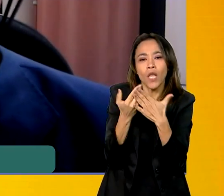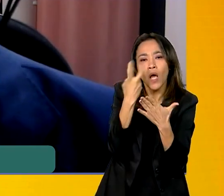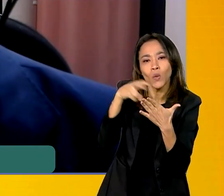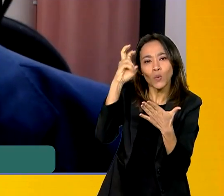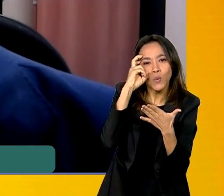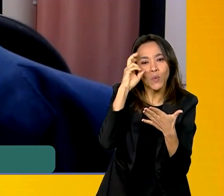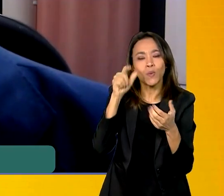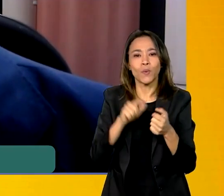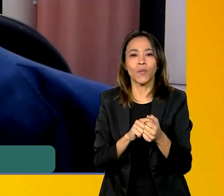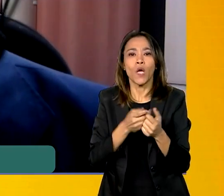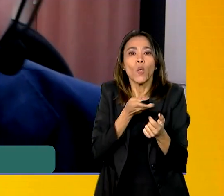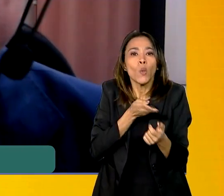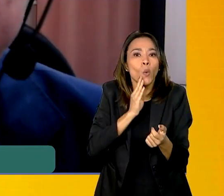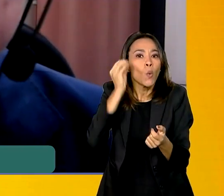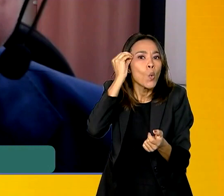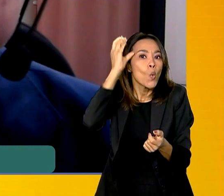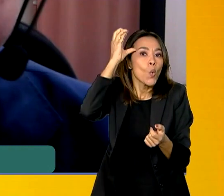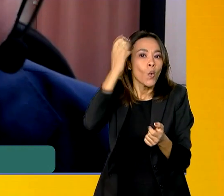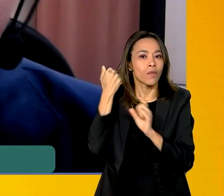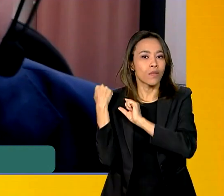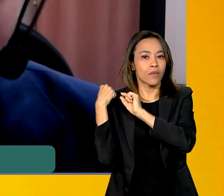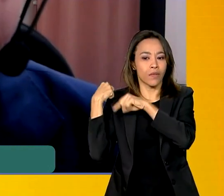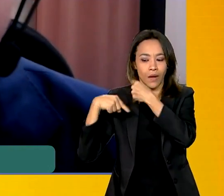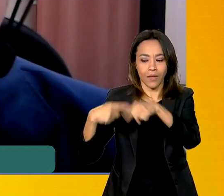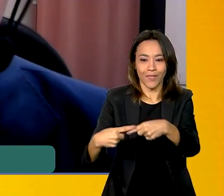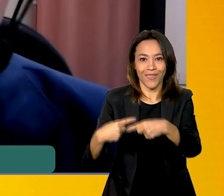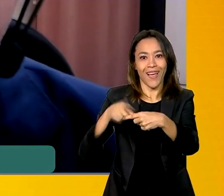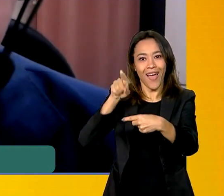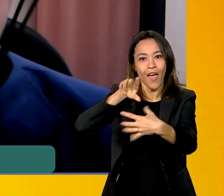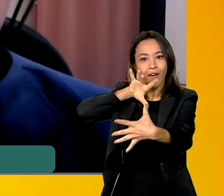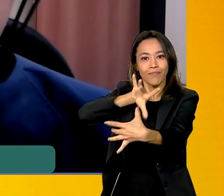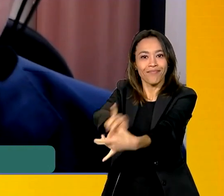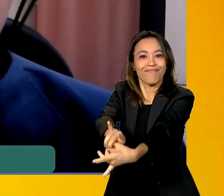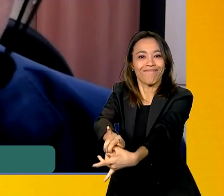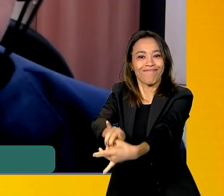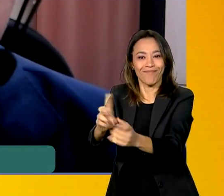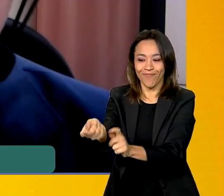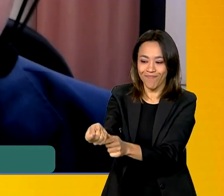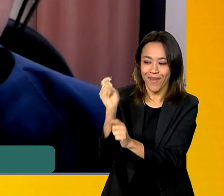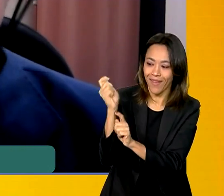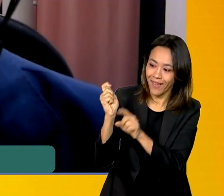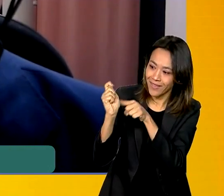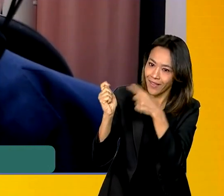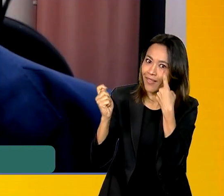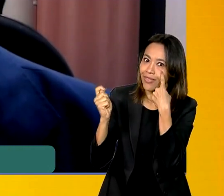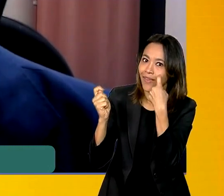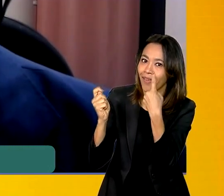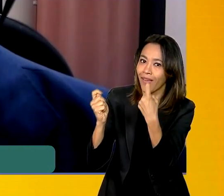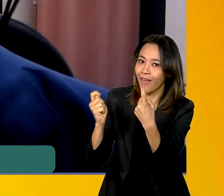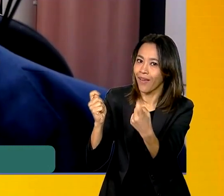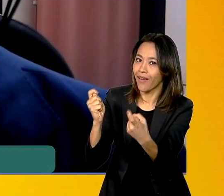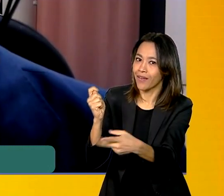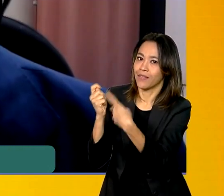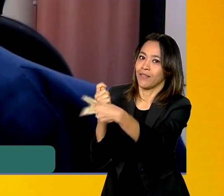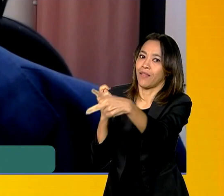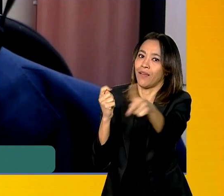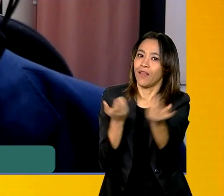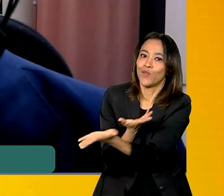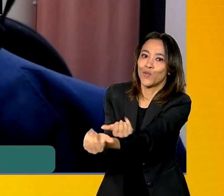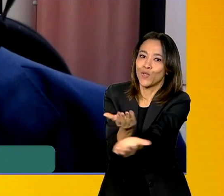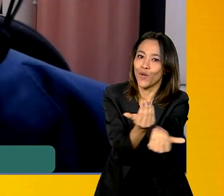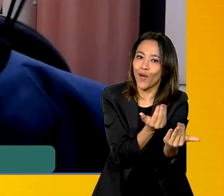os conhecimentos tradicionais. A ideia, sem dúvida nenhuma, é a gente estabelecer um casamento profícuo, fundamental, entre conhecimento